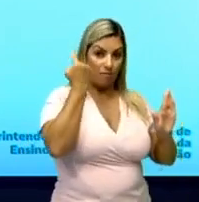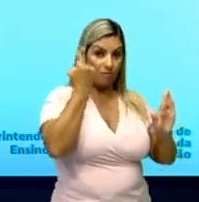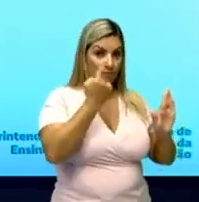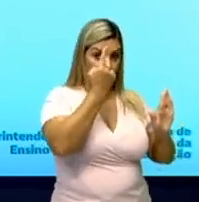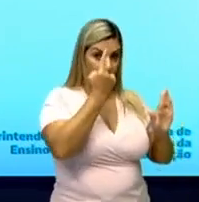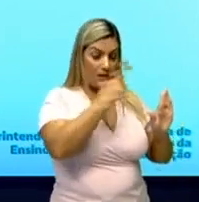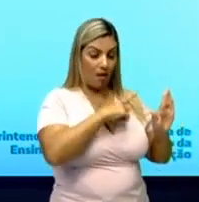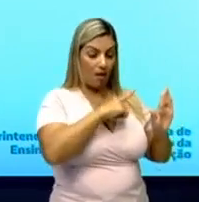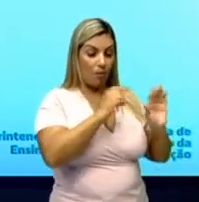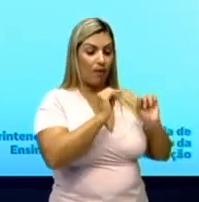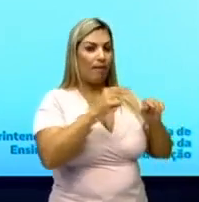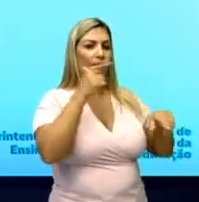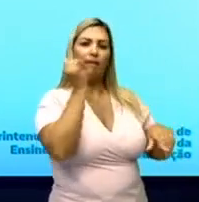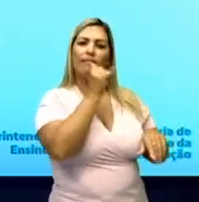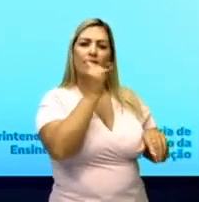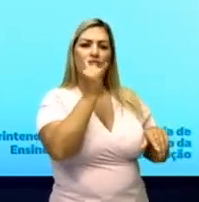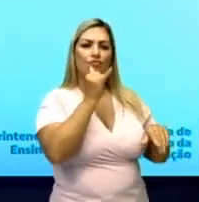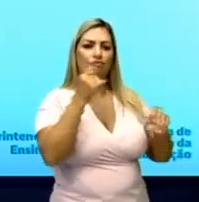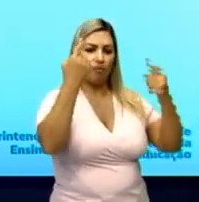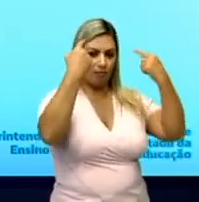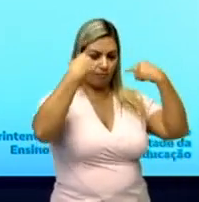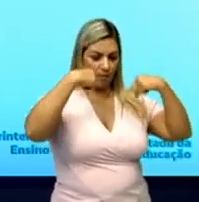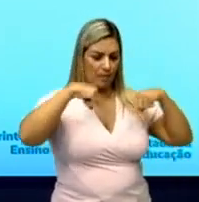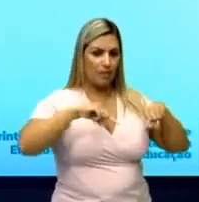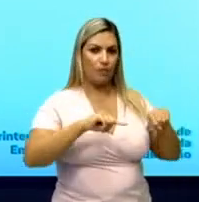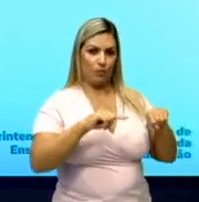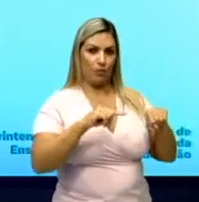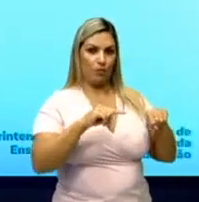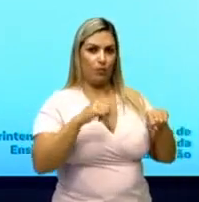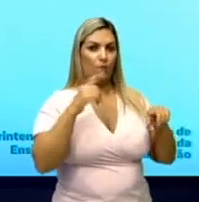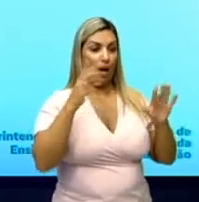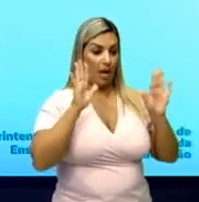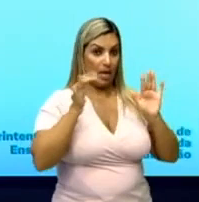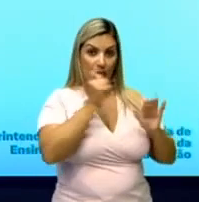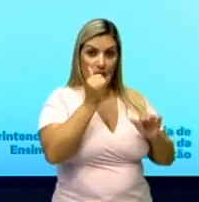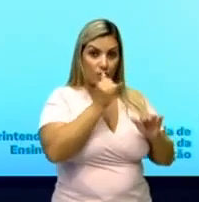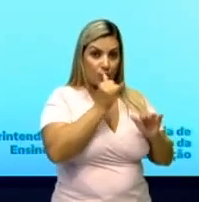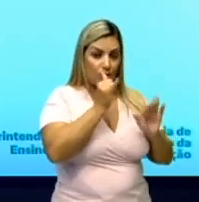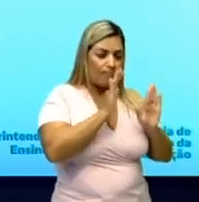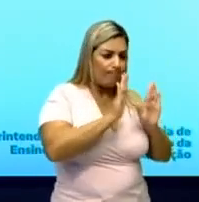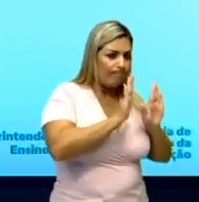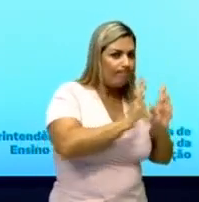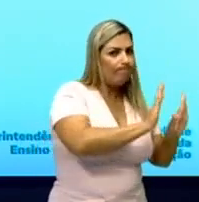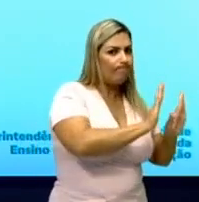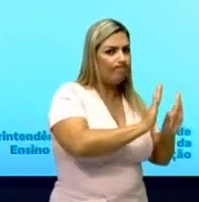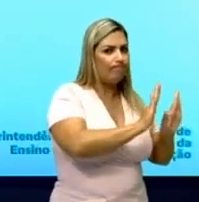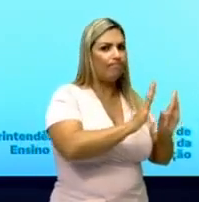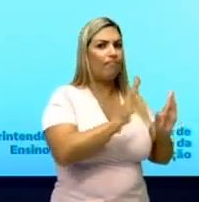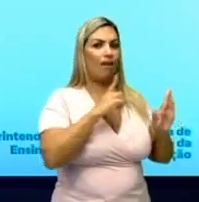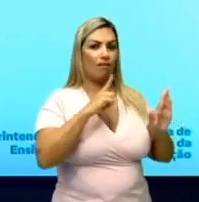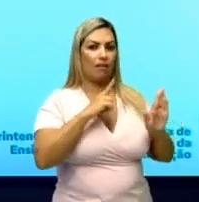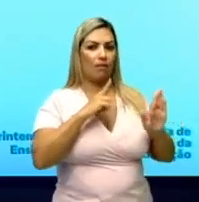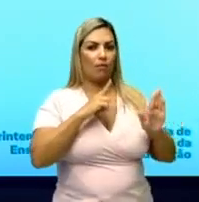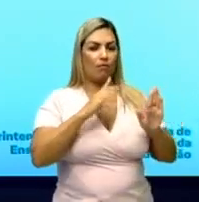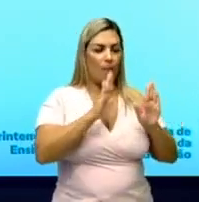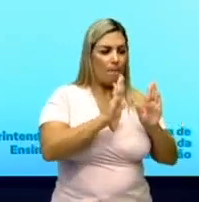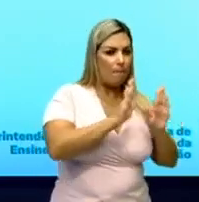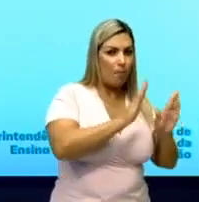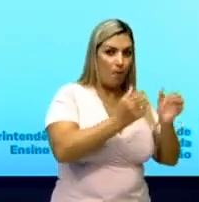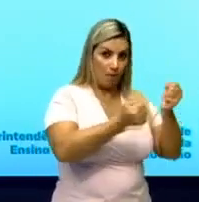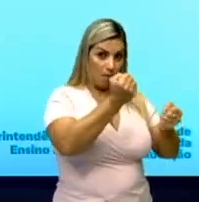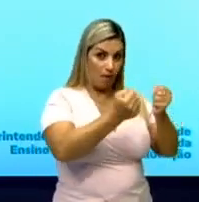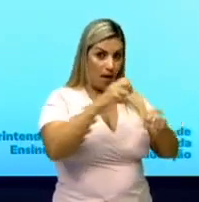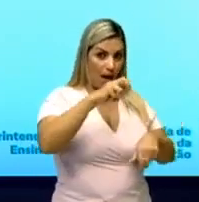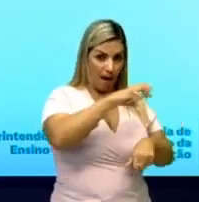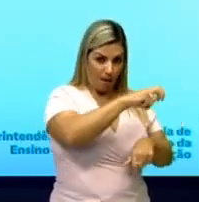trabalho vai ser a energia que você vai gastar para deslocar um corpo. Então, se você vai empurrar um